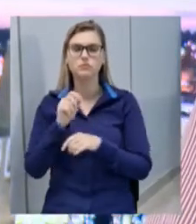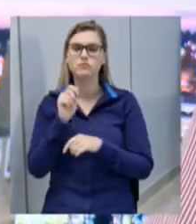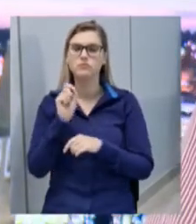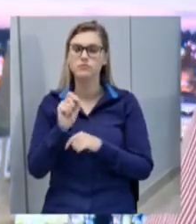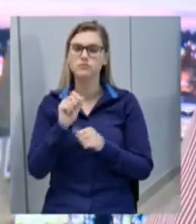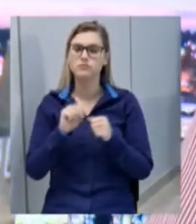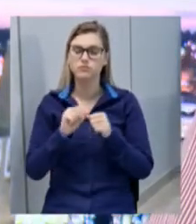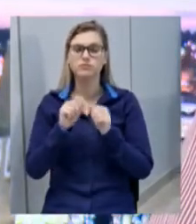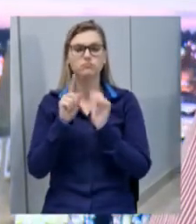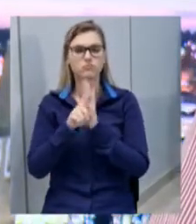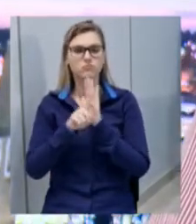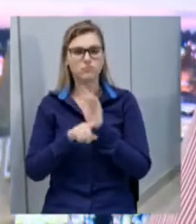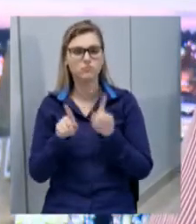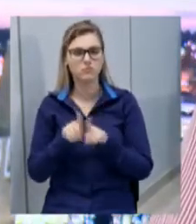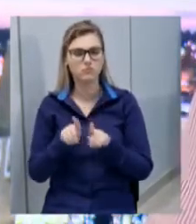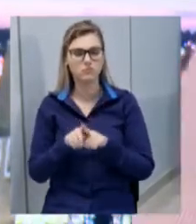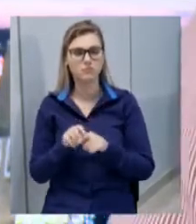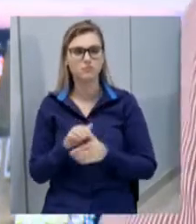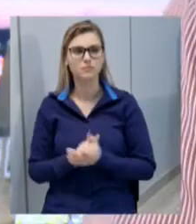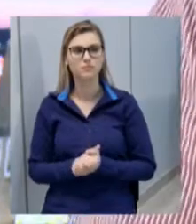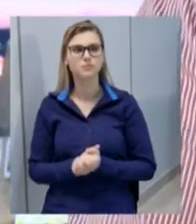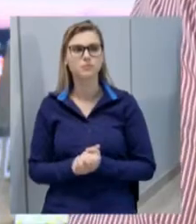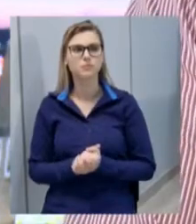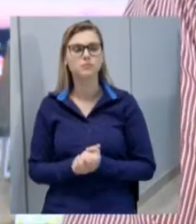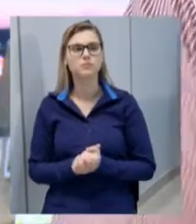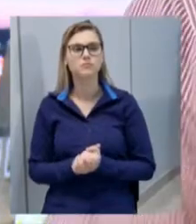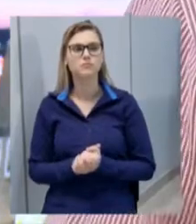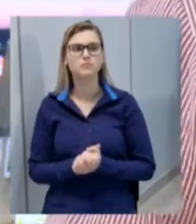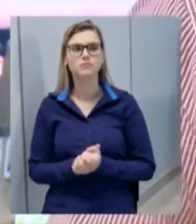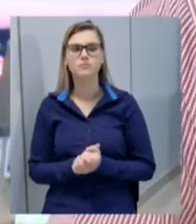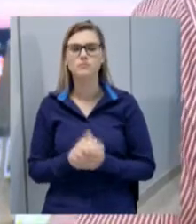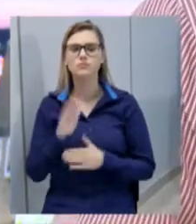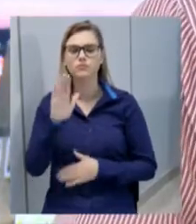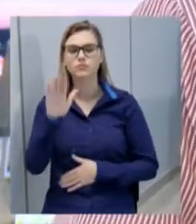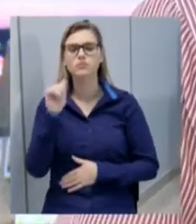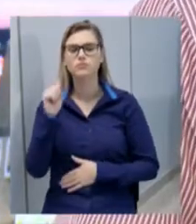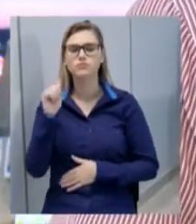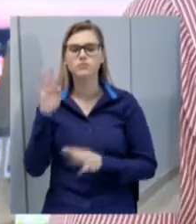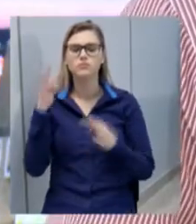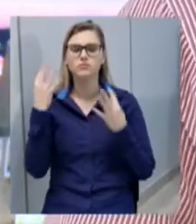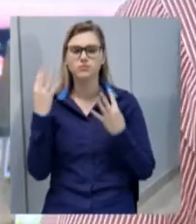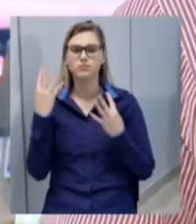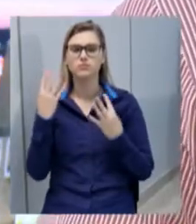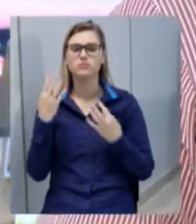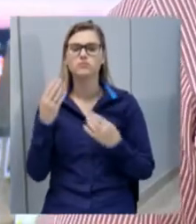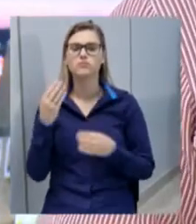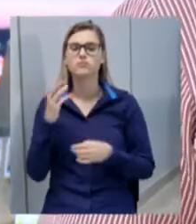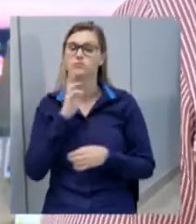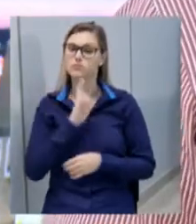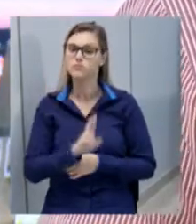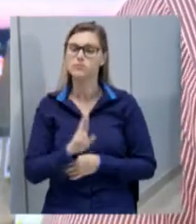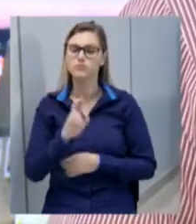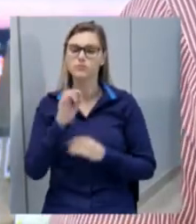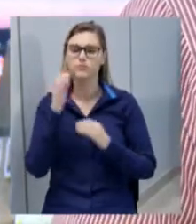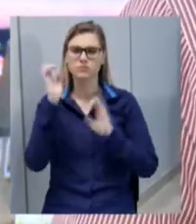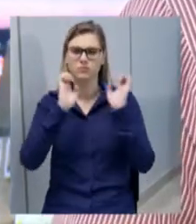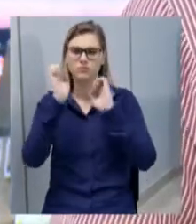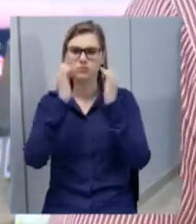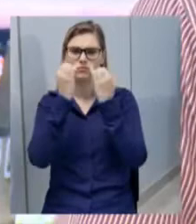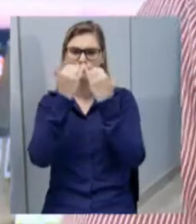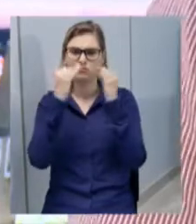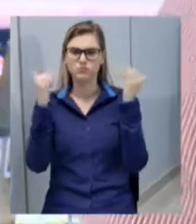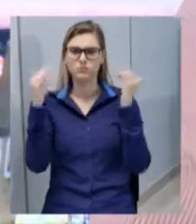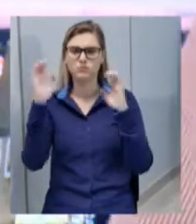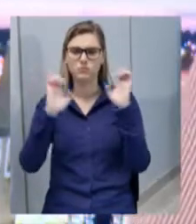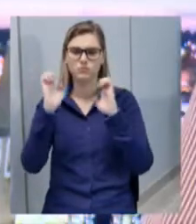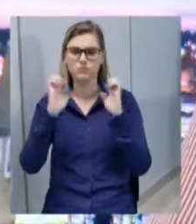Eu gostaria também de chamar a atenção dos colegas vereadores para a resposta da Iguaçu Energia acerca de uma moção